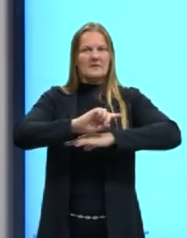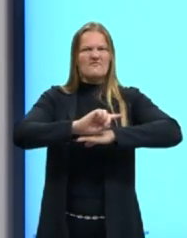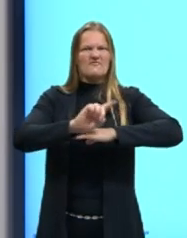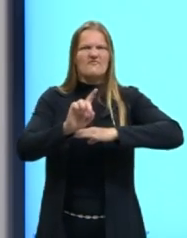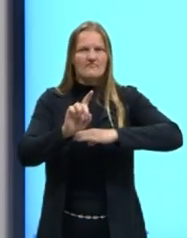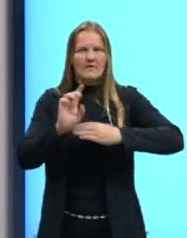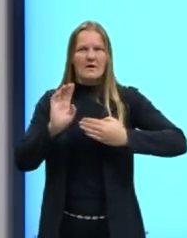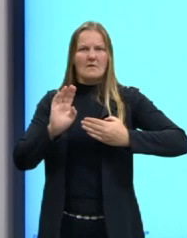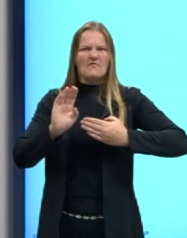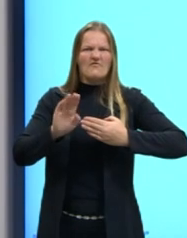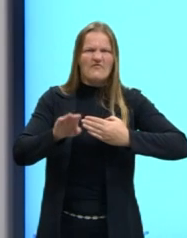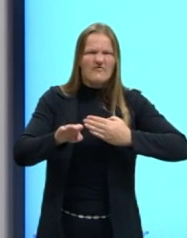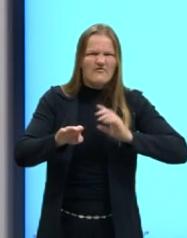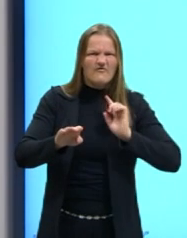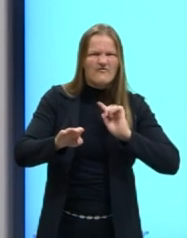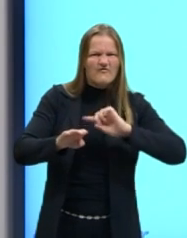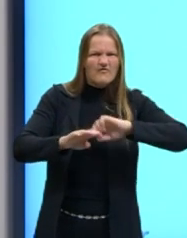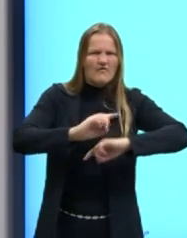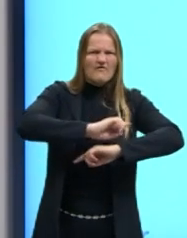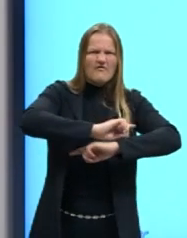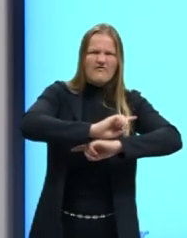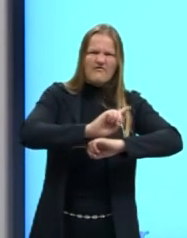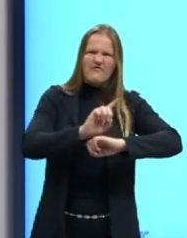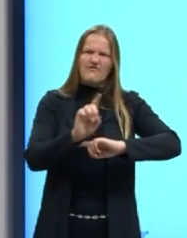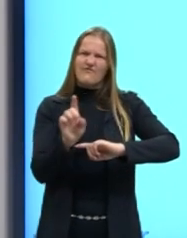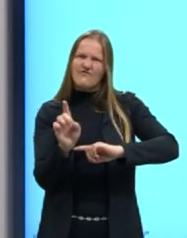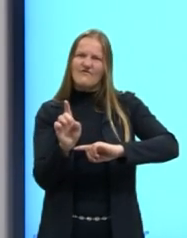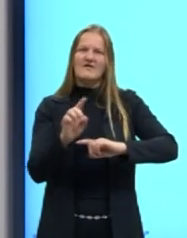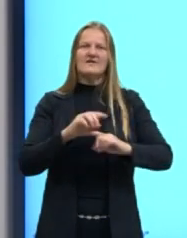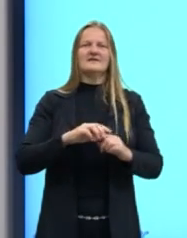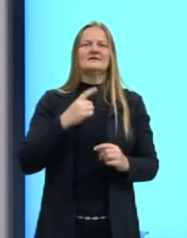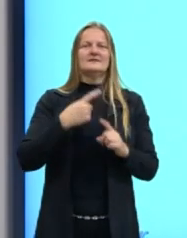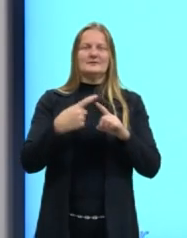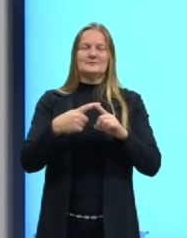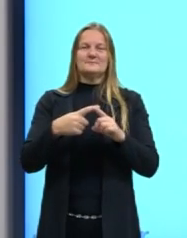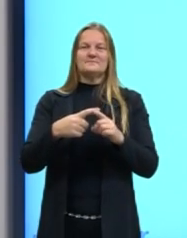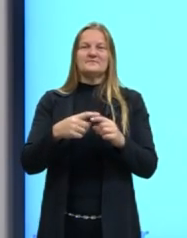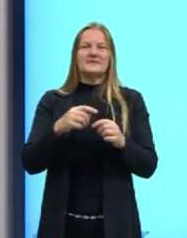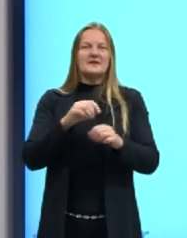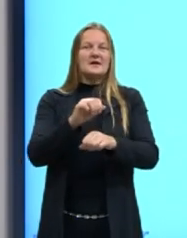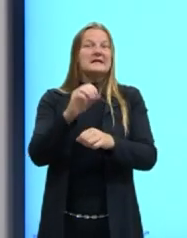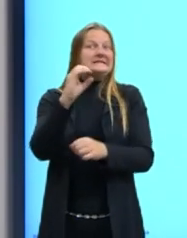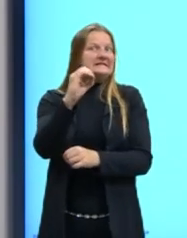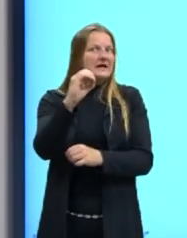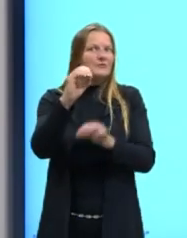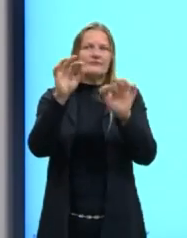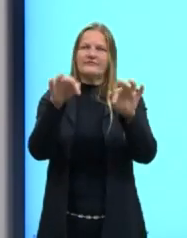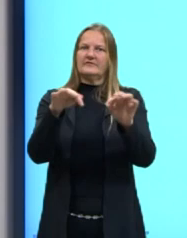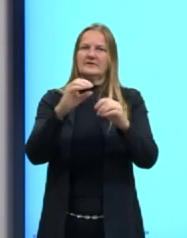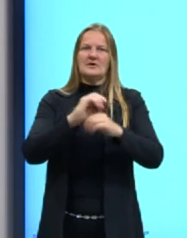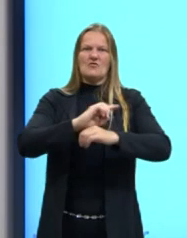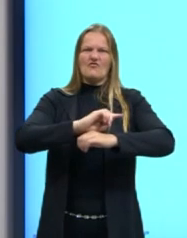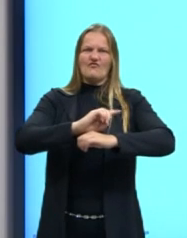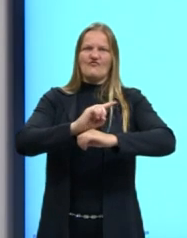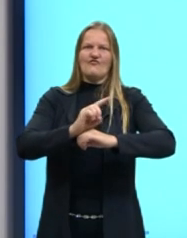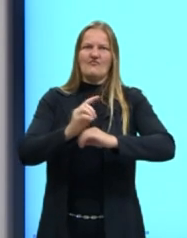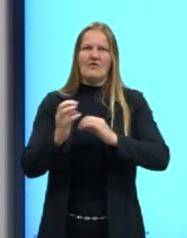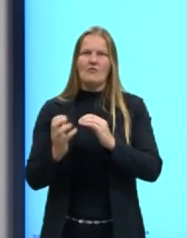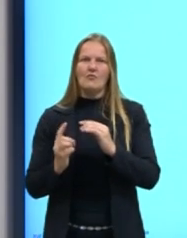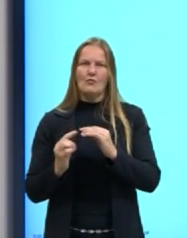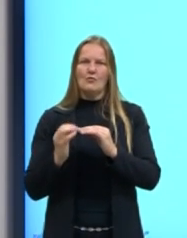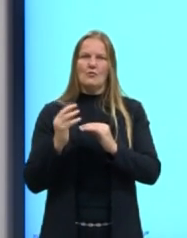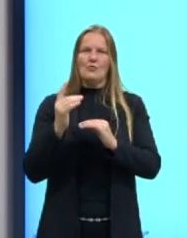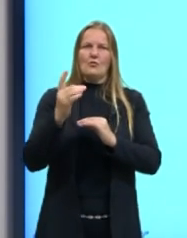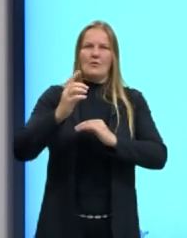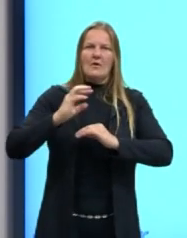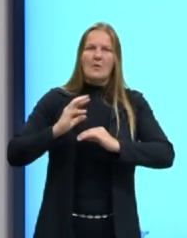Então, a gente está aumentando, essa velocidade deixa de ser zero para se tornar algum valor, para que